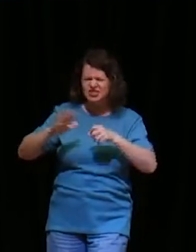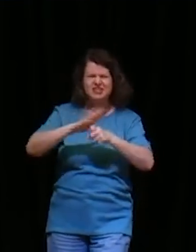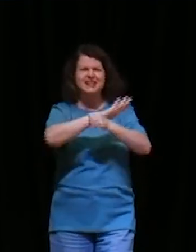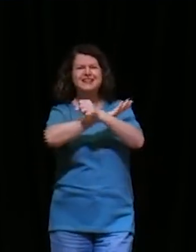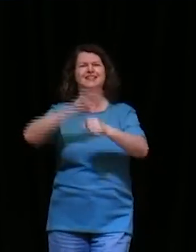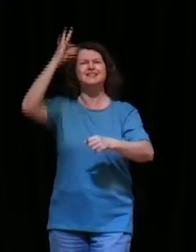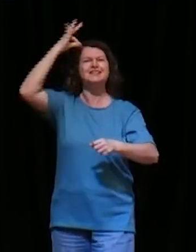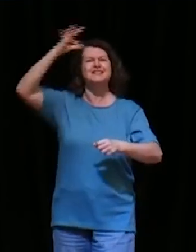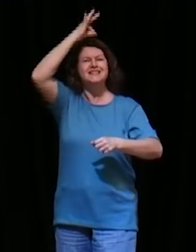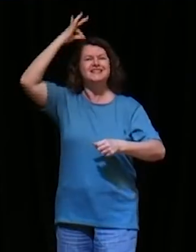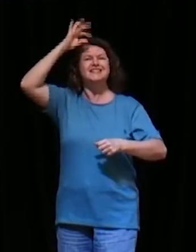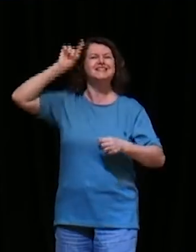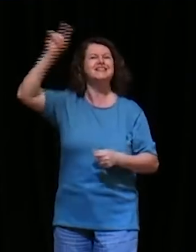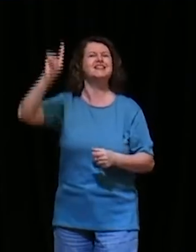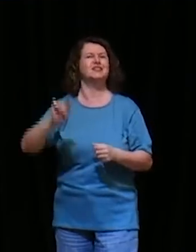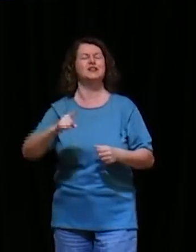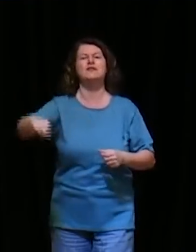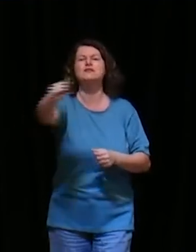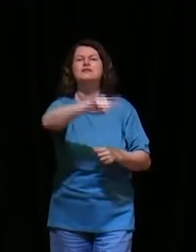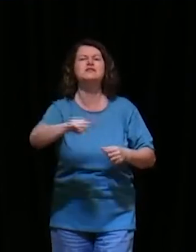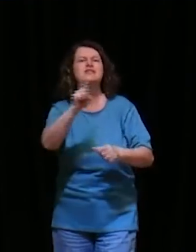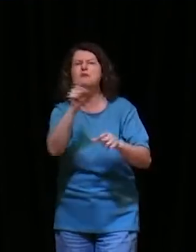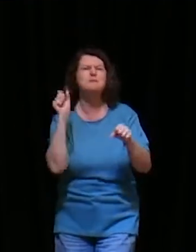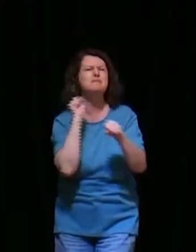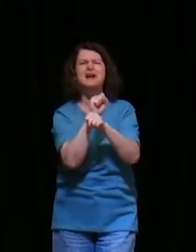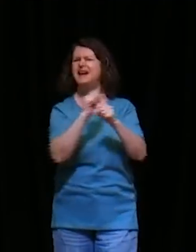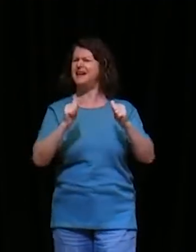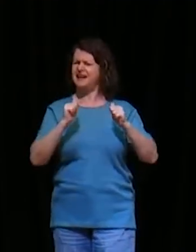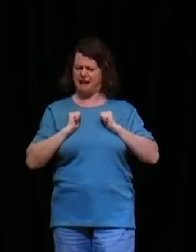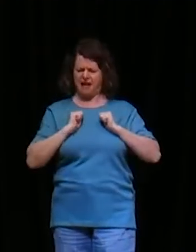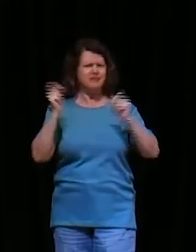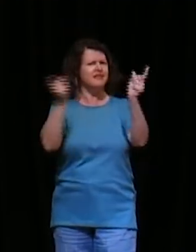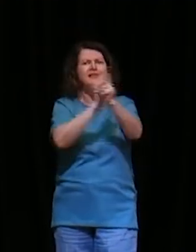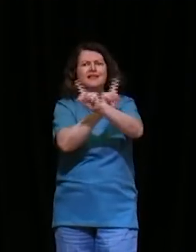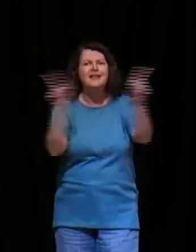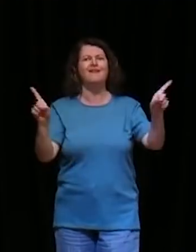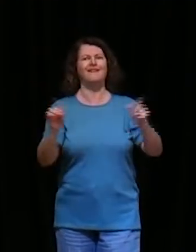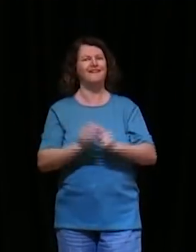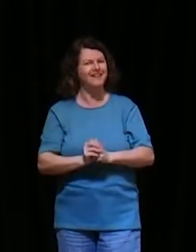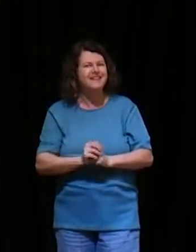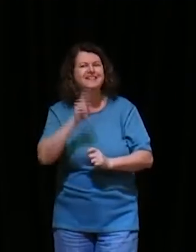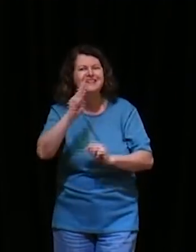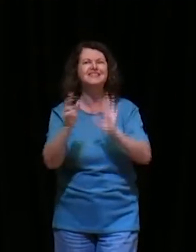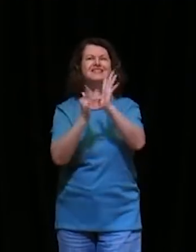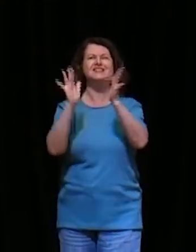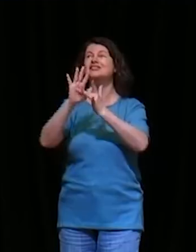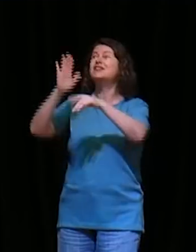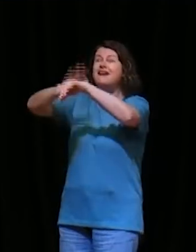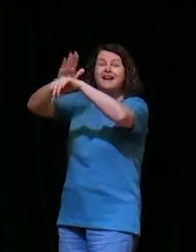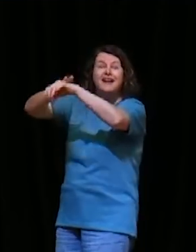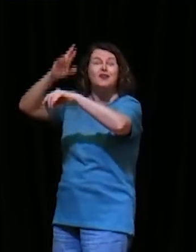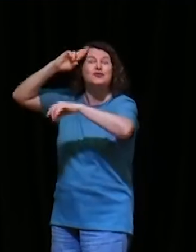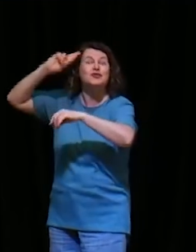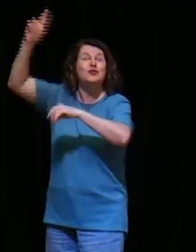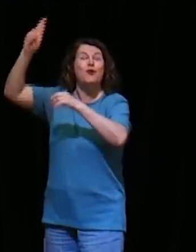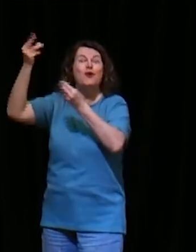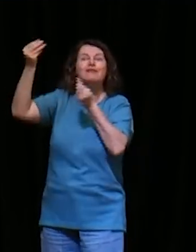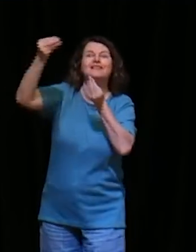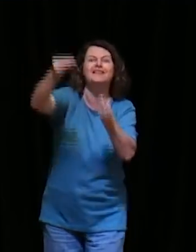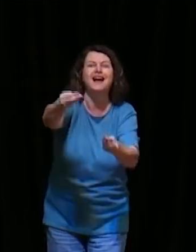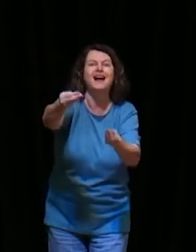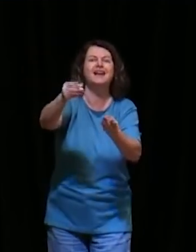Espírito Santo de Deus, para você continuar a obra que Deus tem para a sua vida, querido, isso vem do Senhor, então não